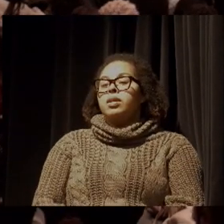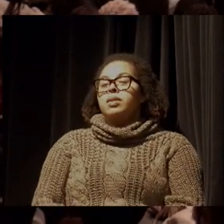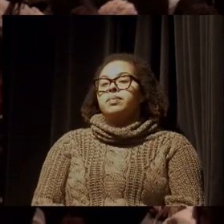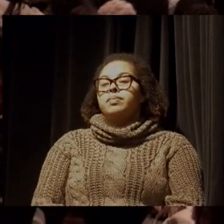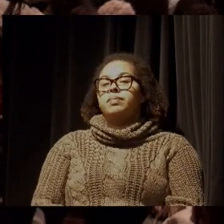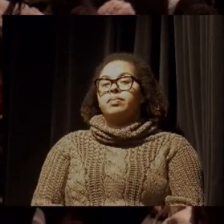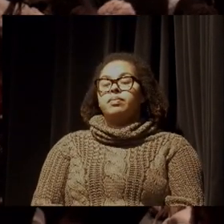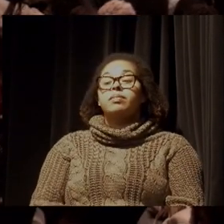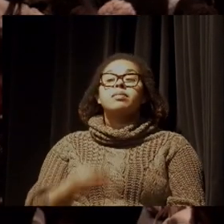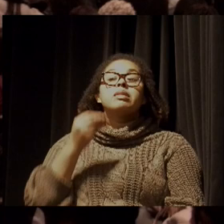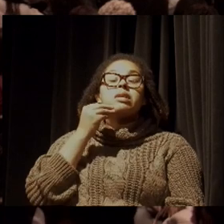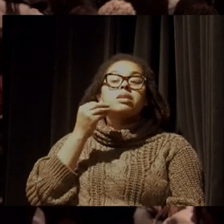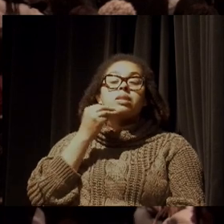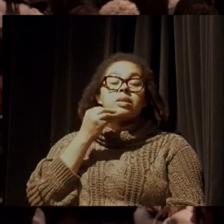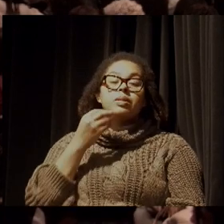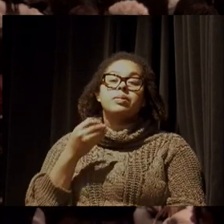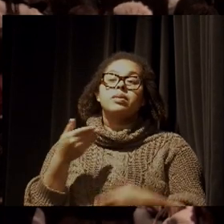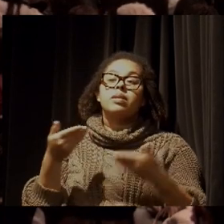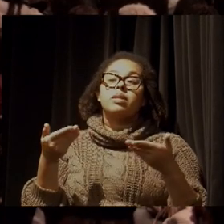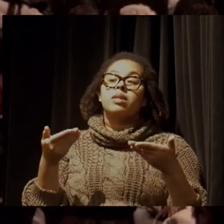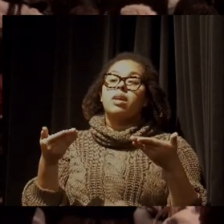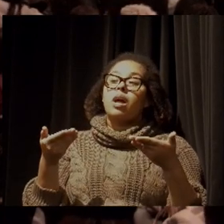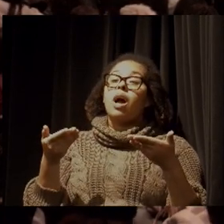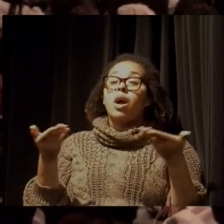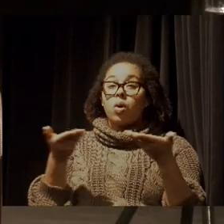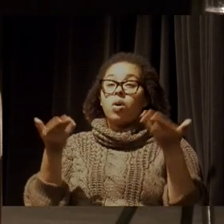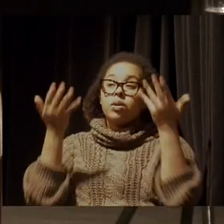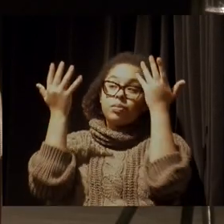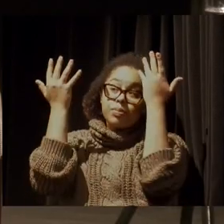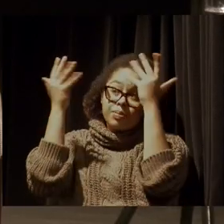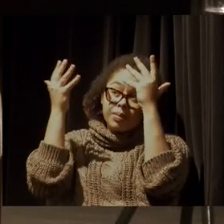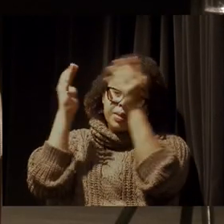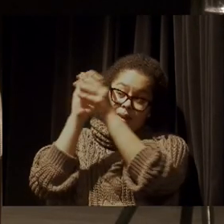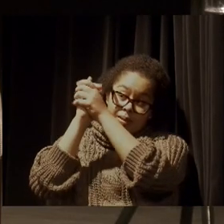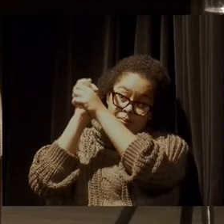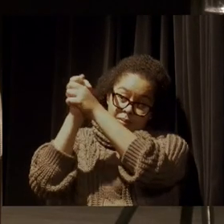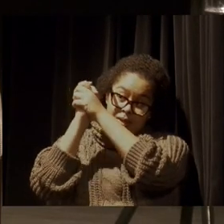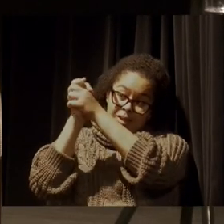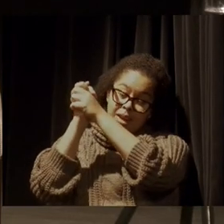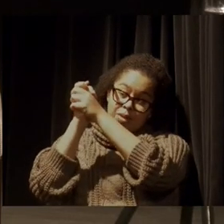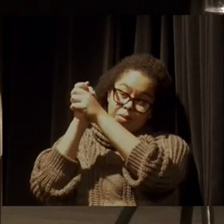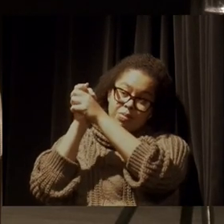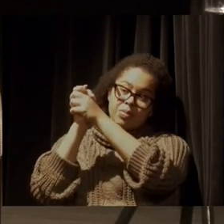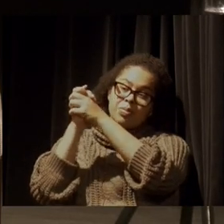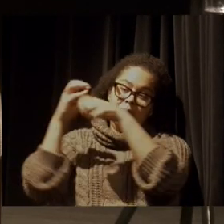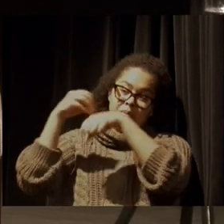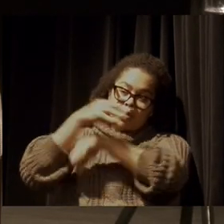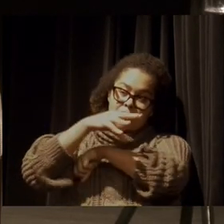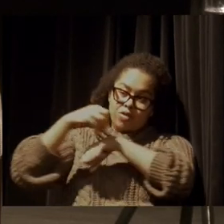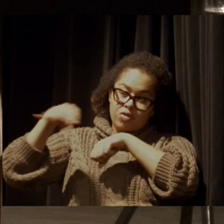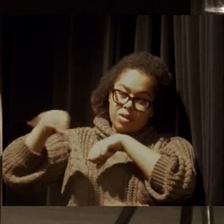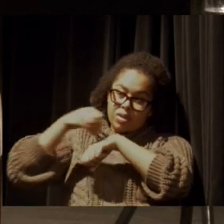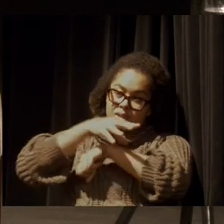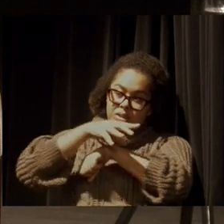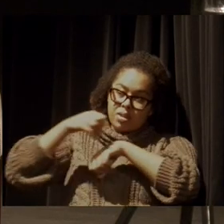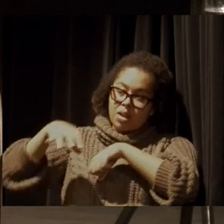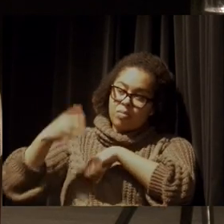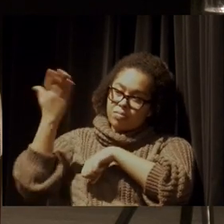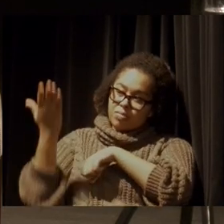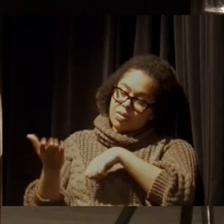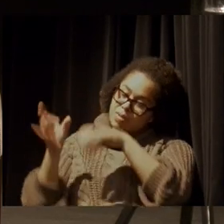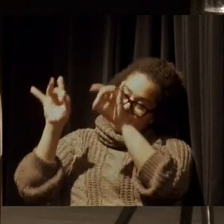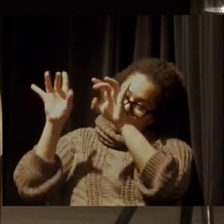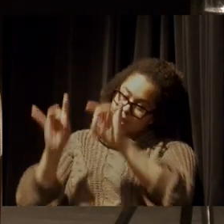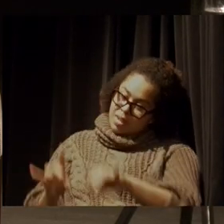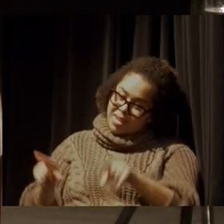Oi. Então, só te parabenizar, Ayrton, pela condução, dizer que foi muito especial